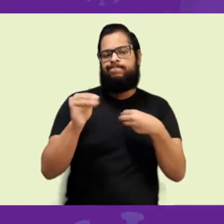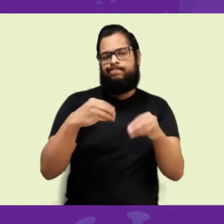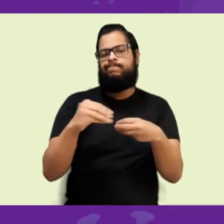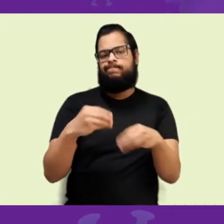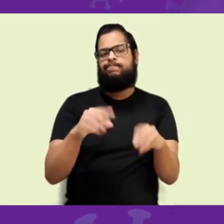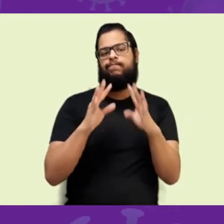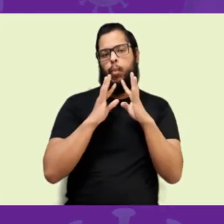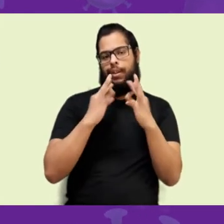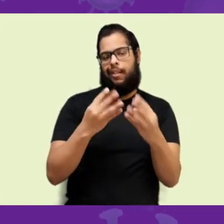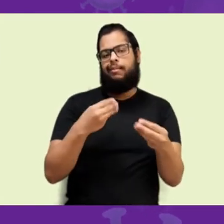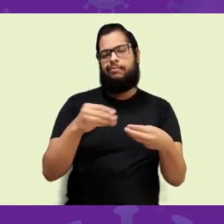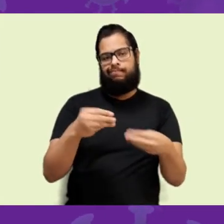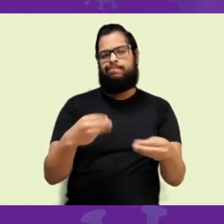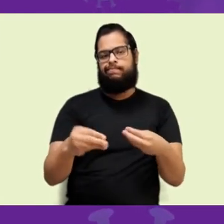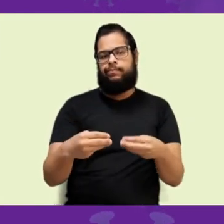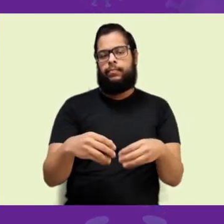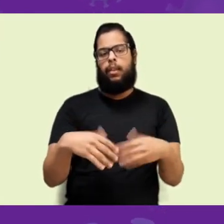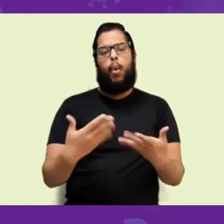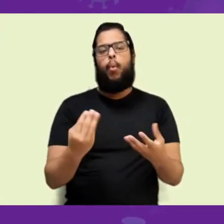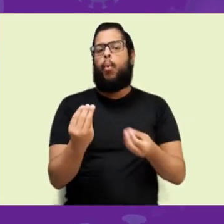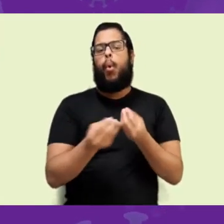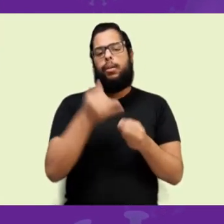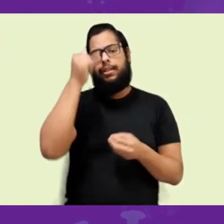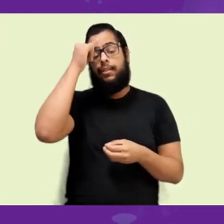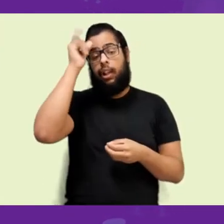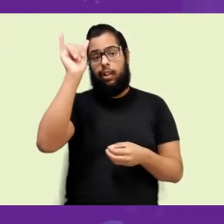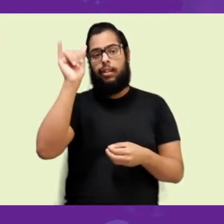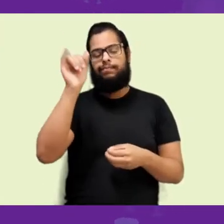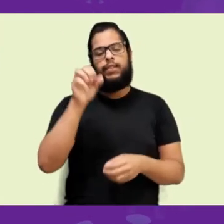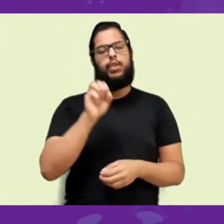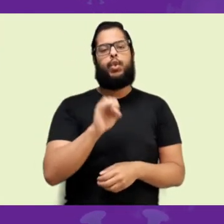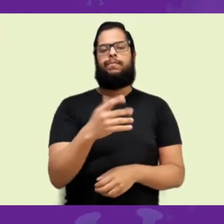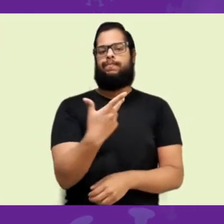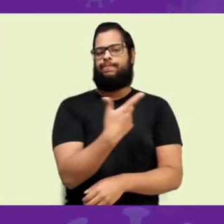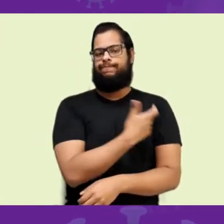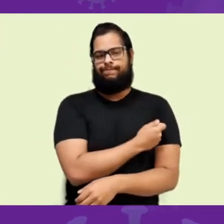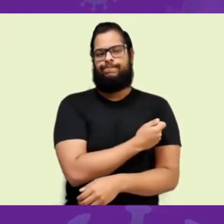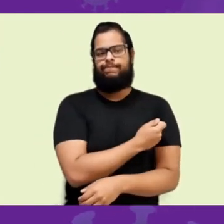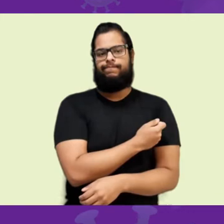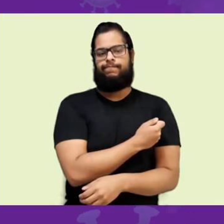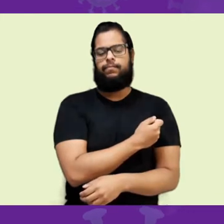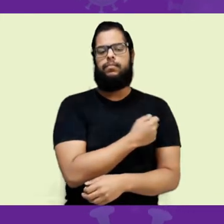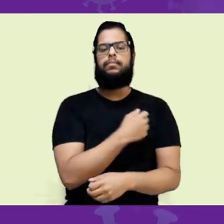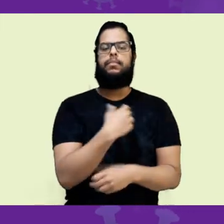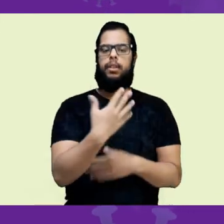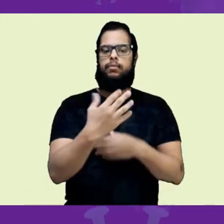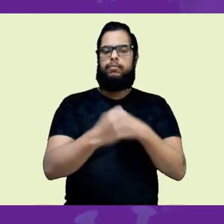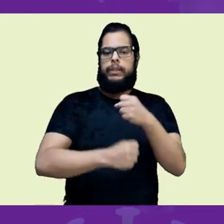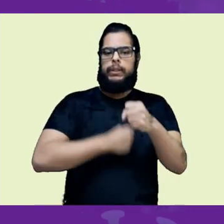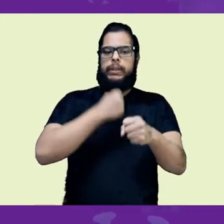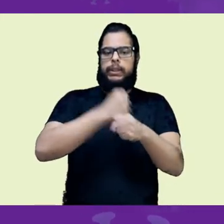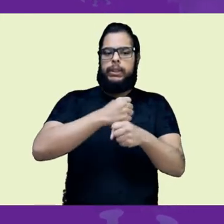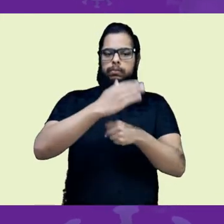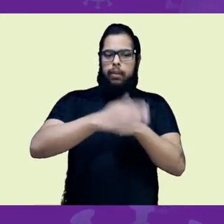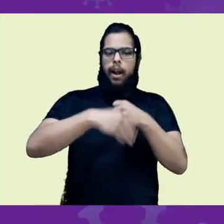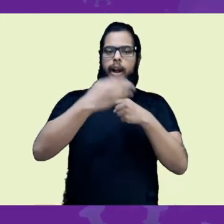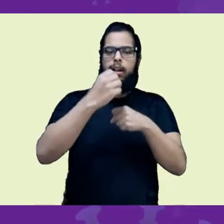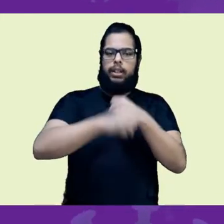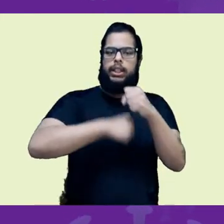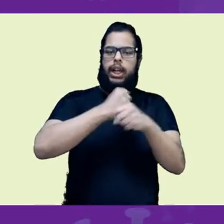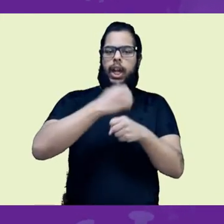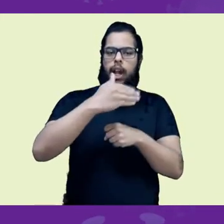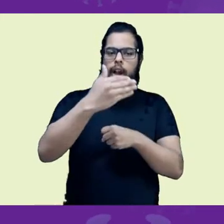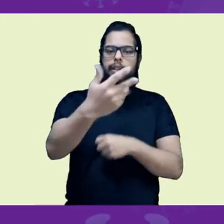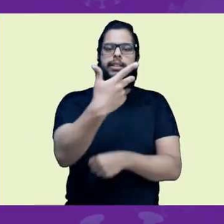vacina. Fazer vacina em todo mundo, todo ano vacinar e evitar que tenha ondas epidêmicas, novos surtos,